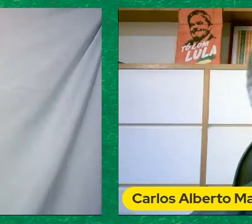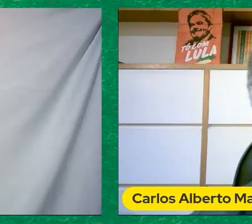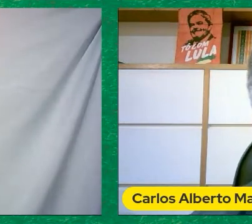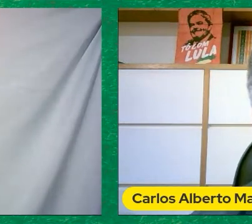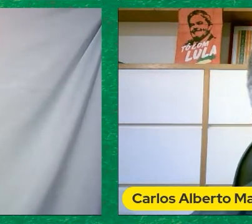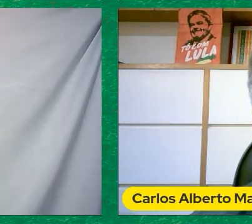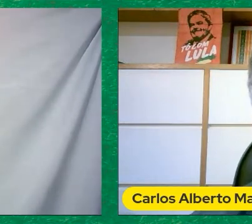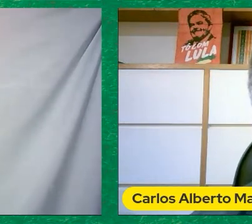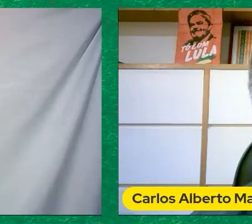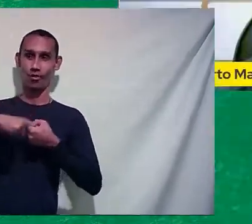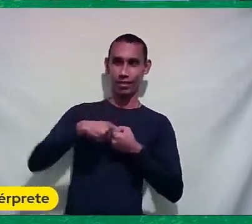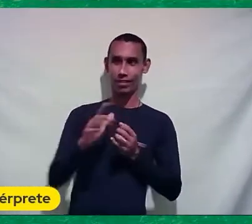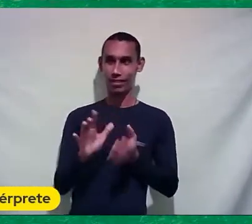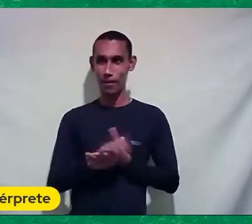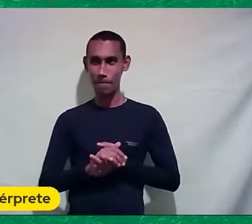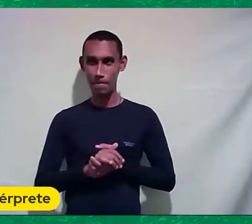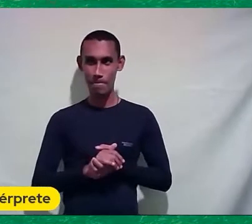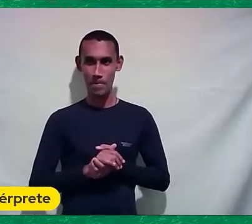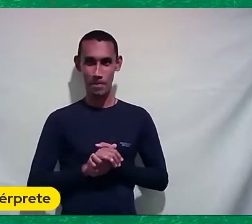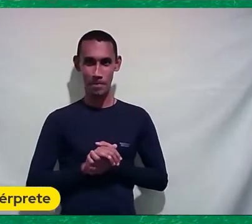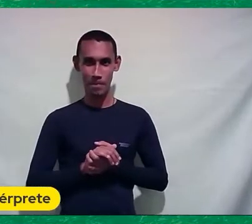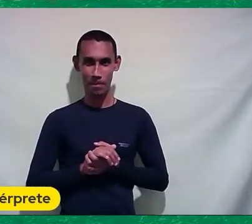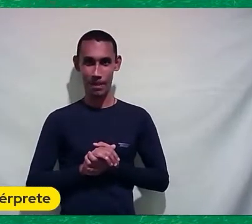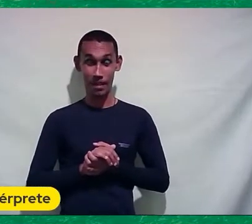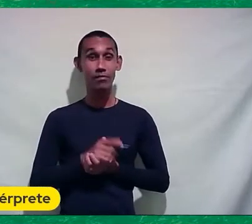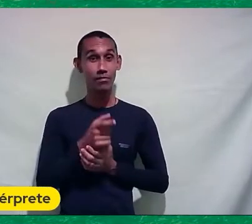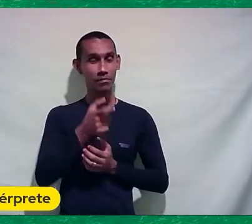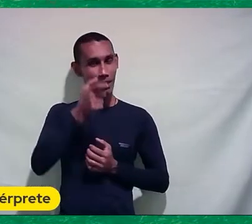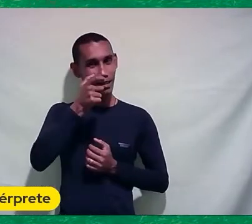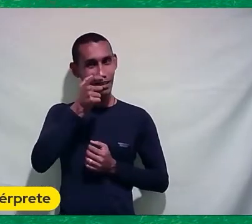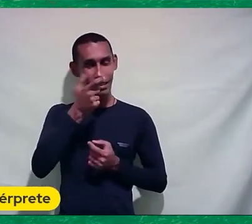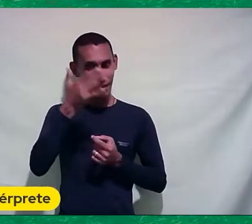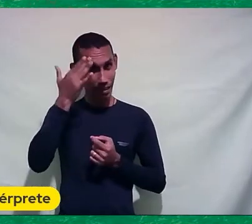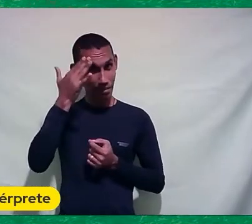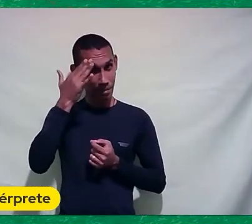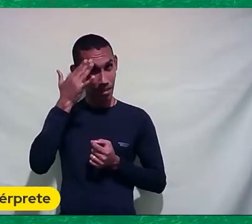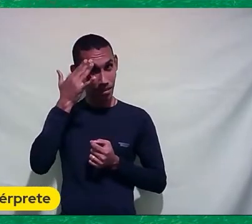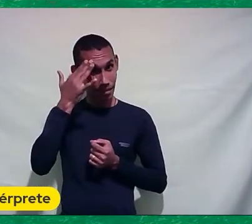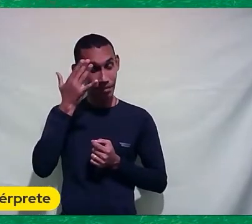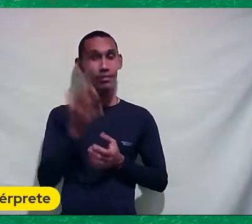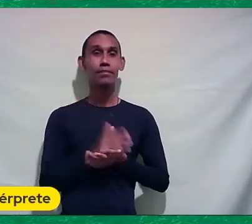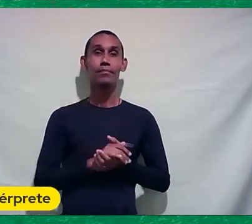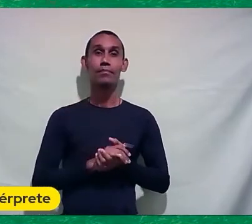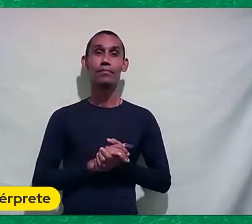É como você, Marília É muito interessante Realmente Essa parte de